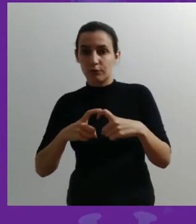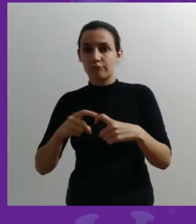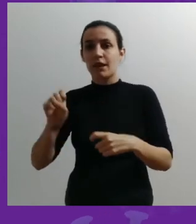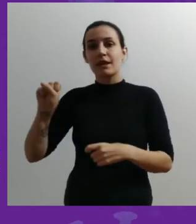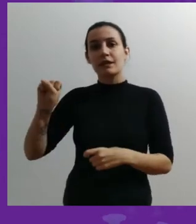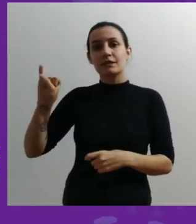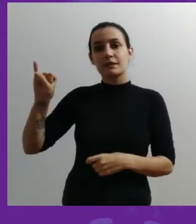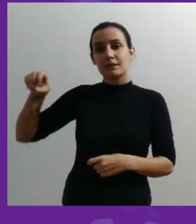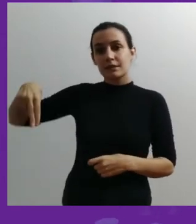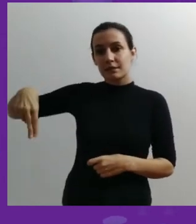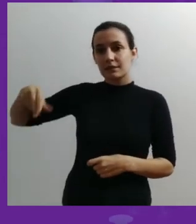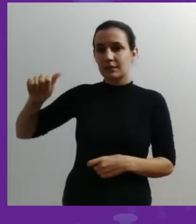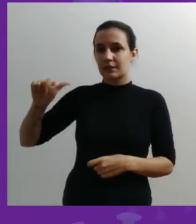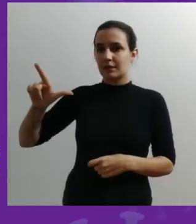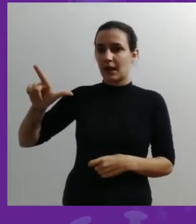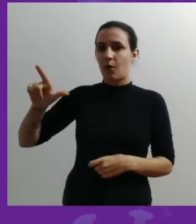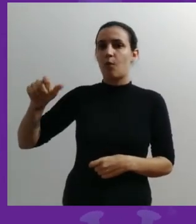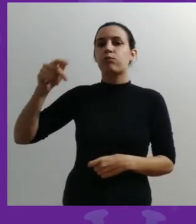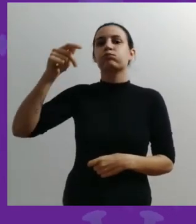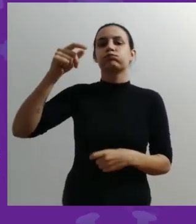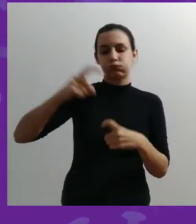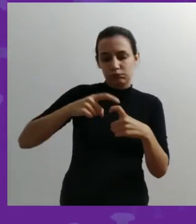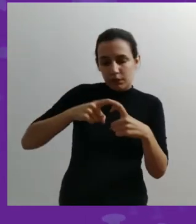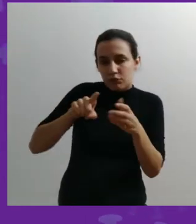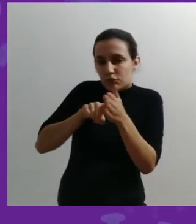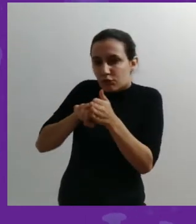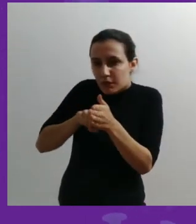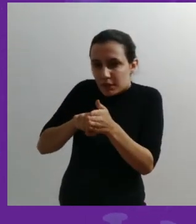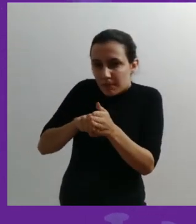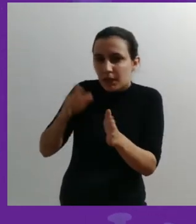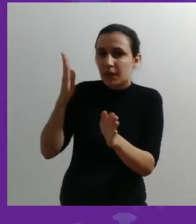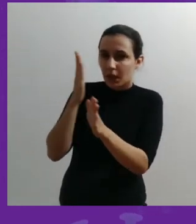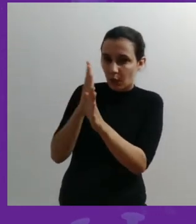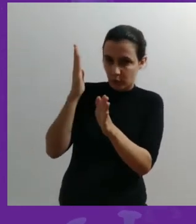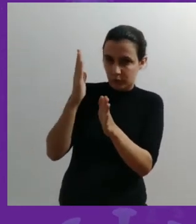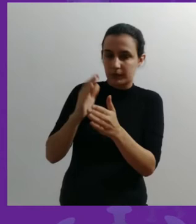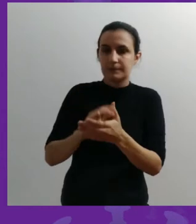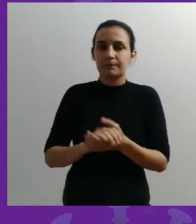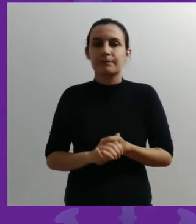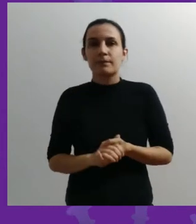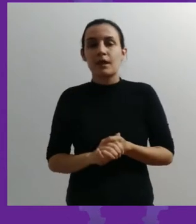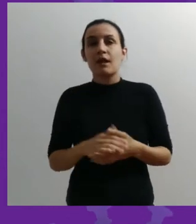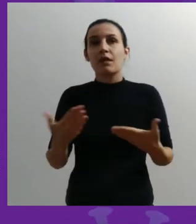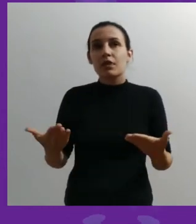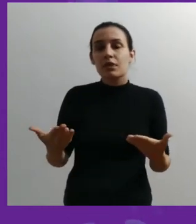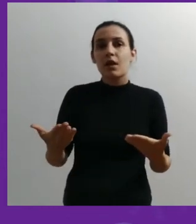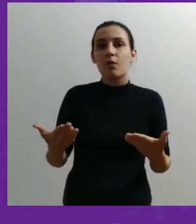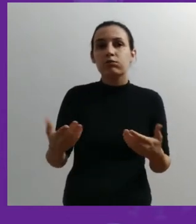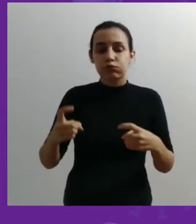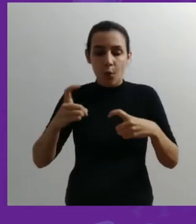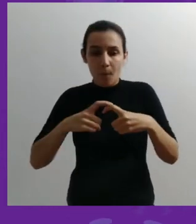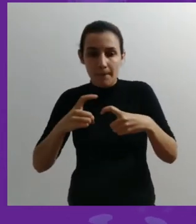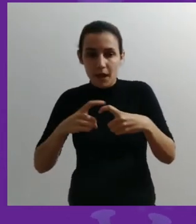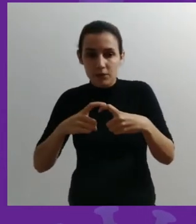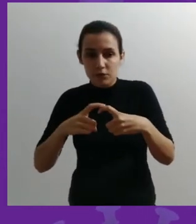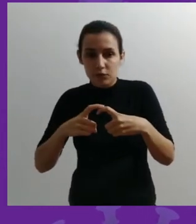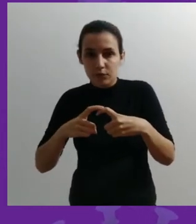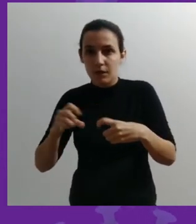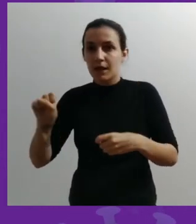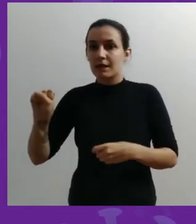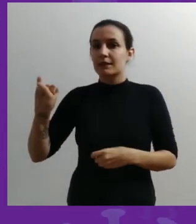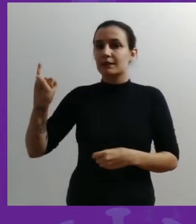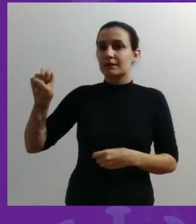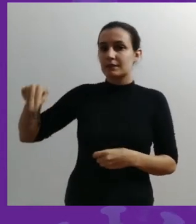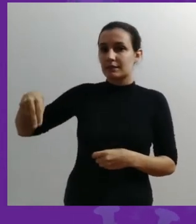sinal é aquilo que o médico vai lá, examina e a partir do exame que ele faz, ele encontra. Então na hora que o médico junta o